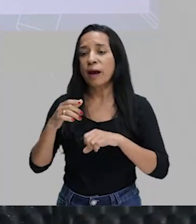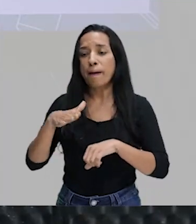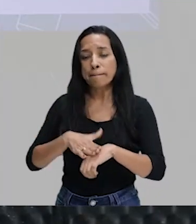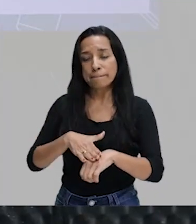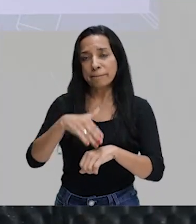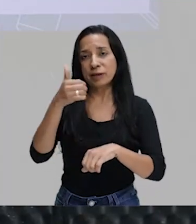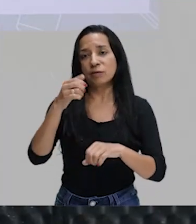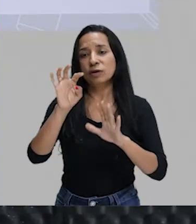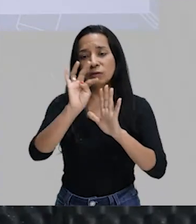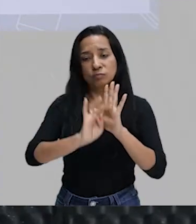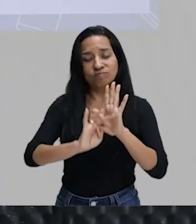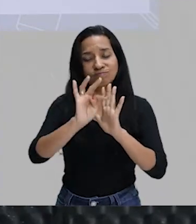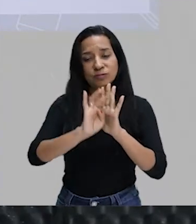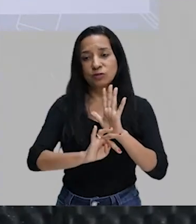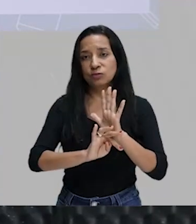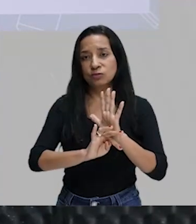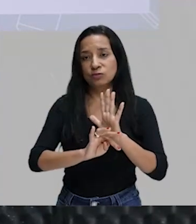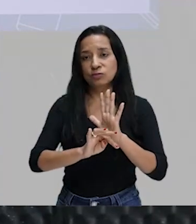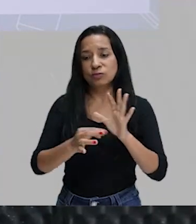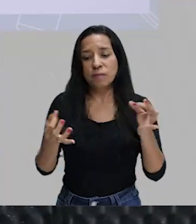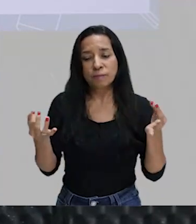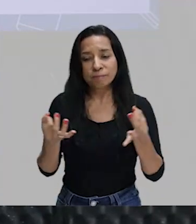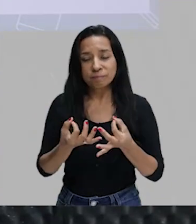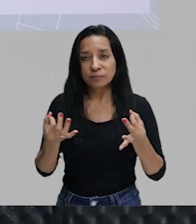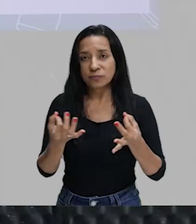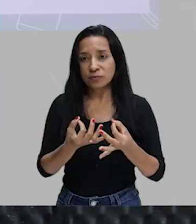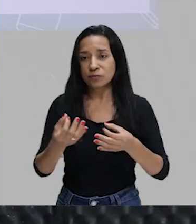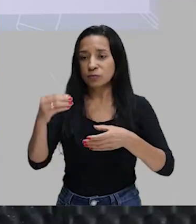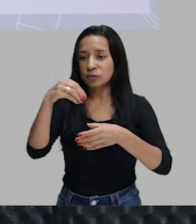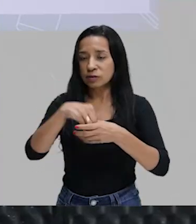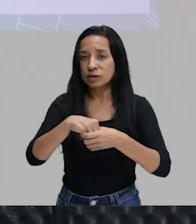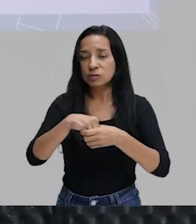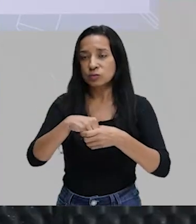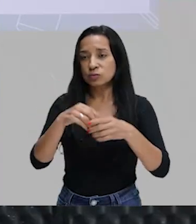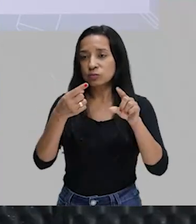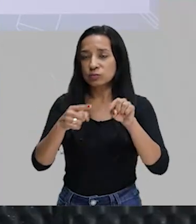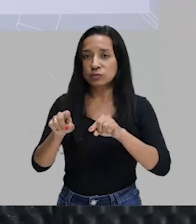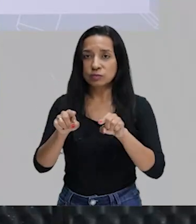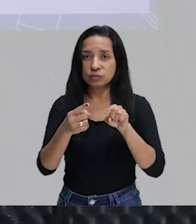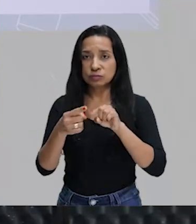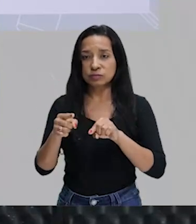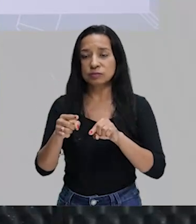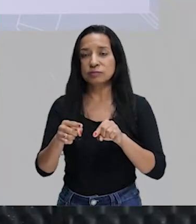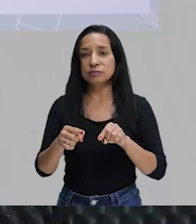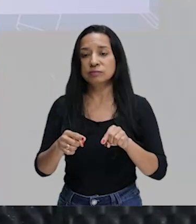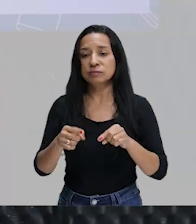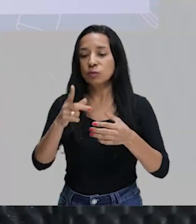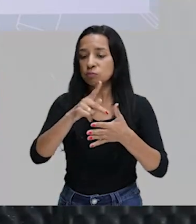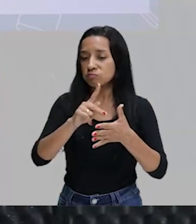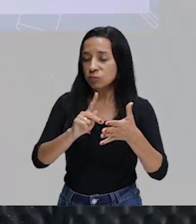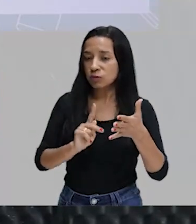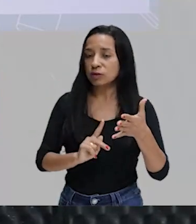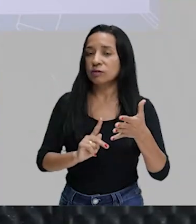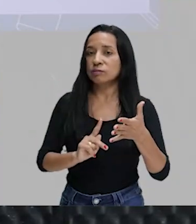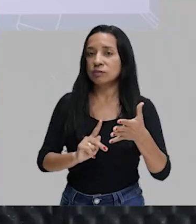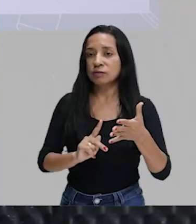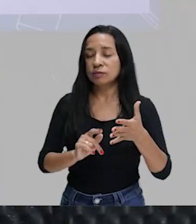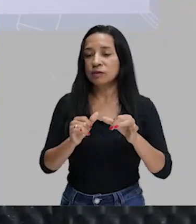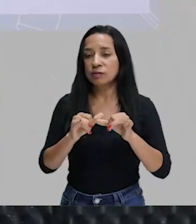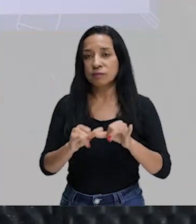deixar o texto mais rico. E dentro da canção, no caso aqui, que também é um poema, isso fica